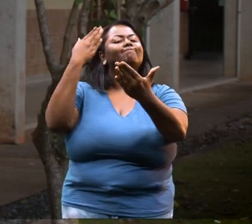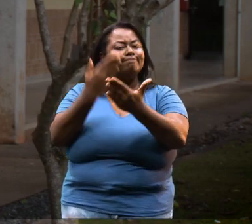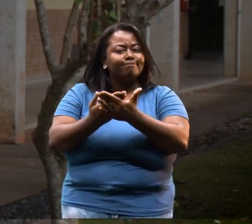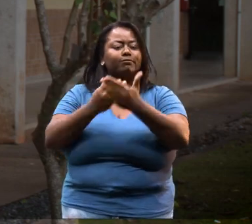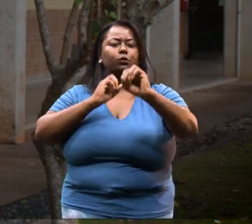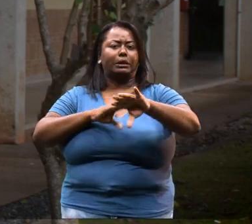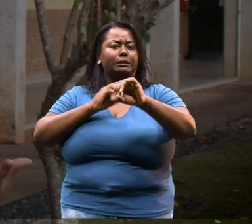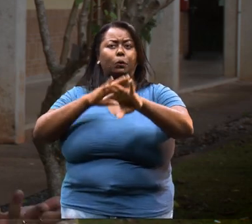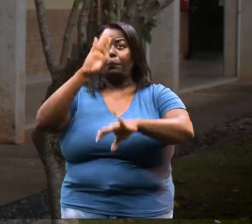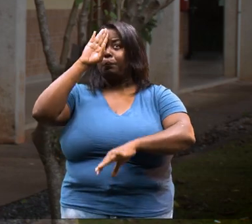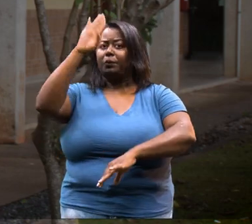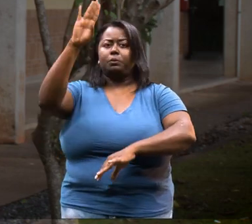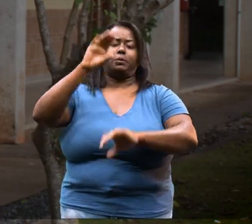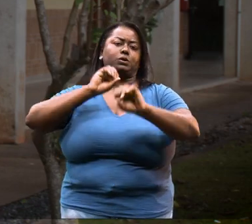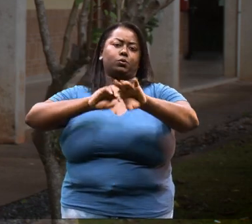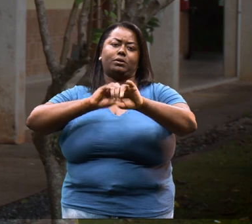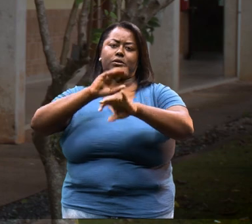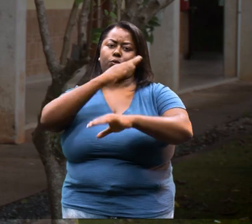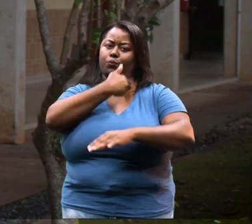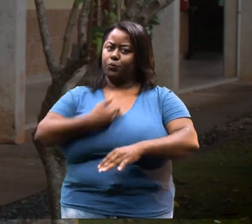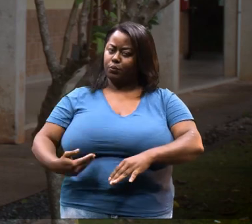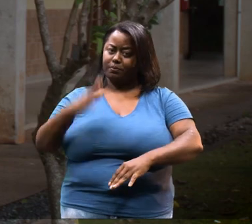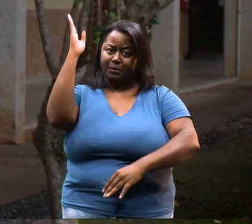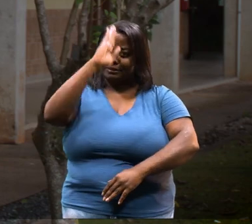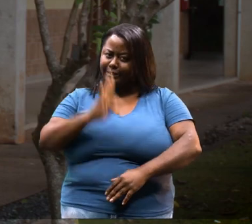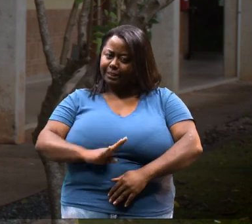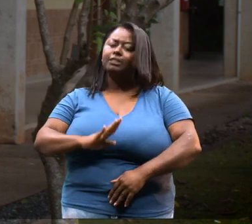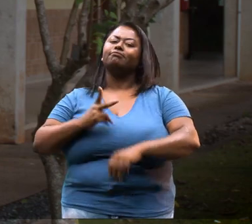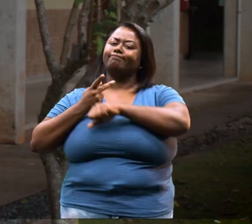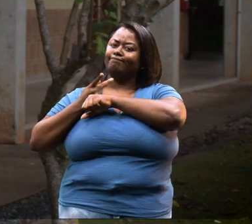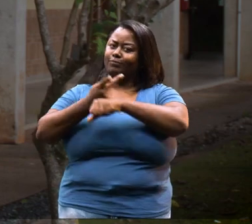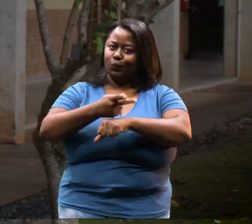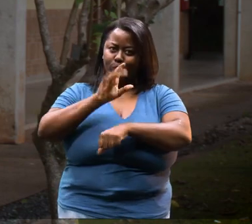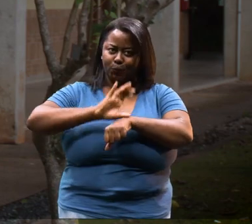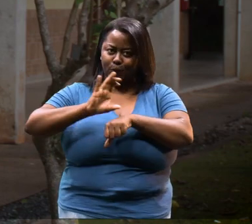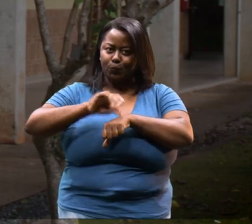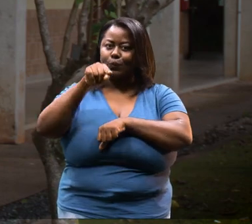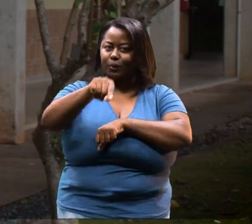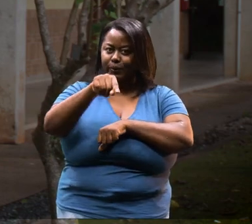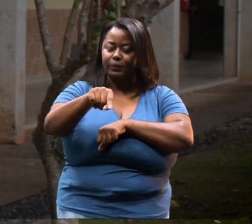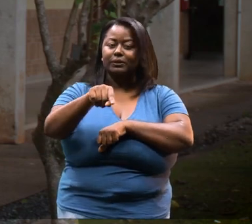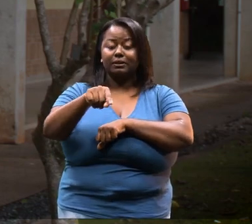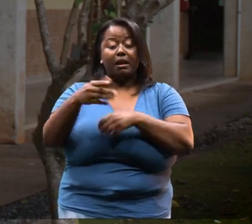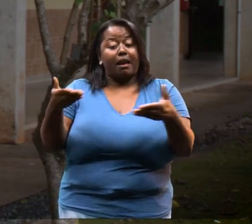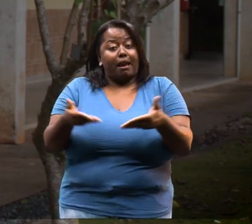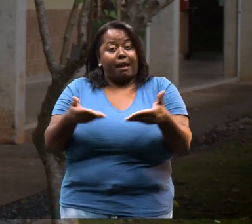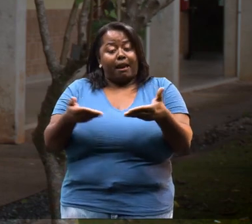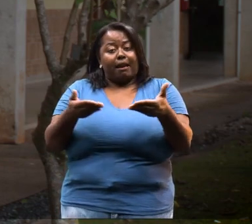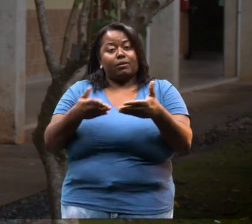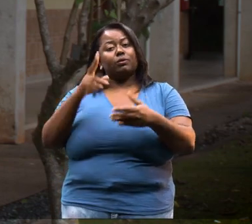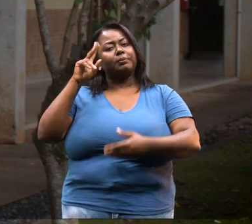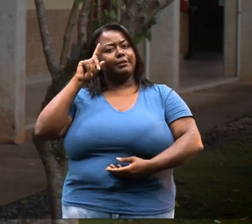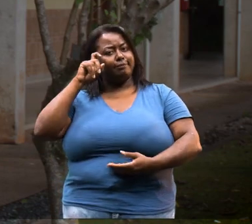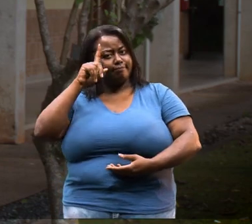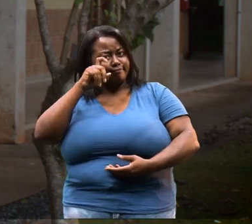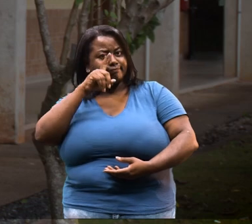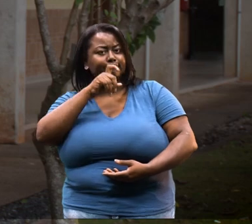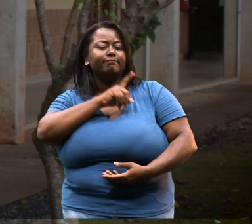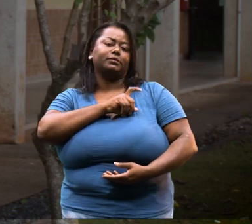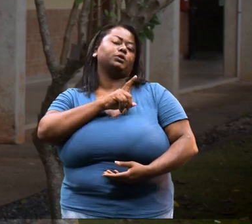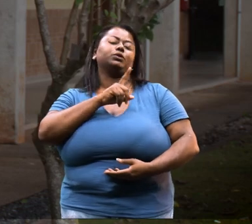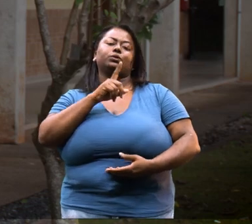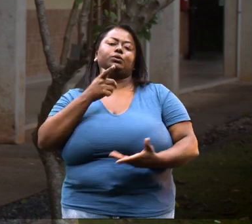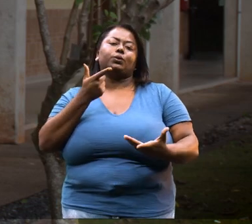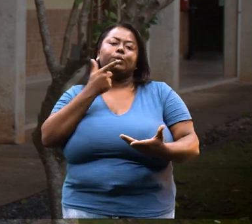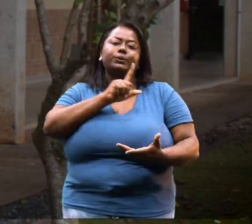educação, principalmente na educação pública brasileira. Então, eu acho que, atualmente, é muito difícil você